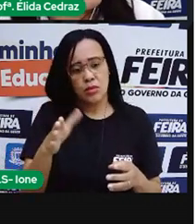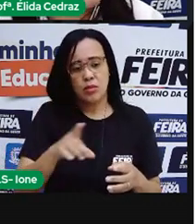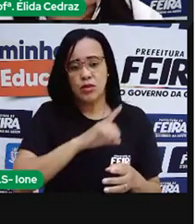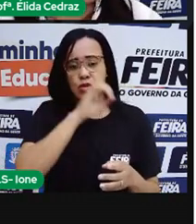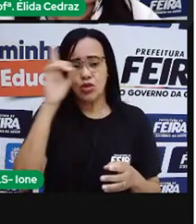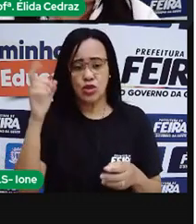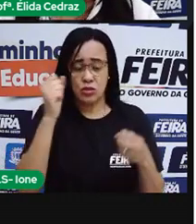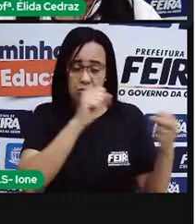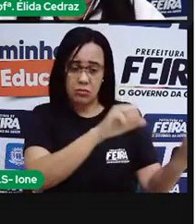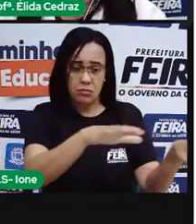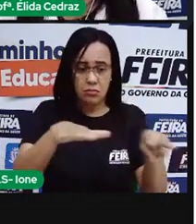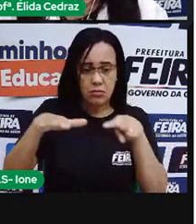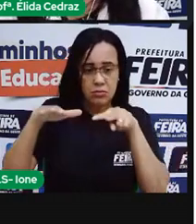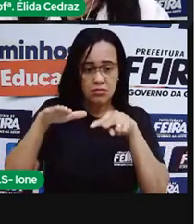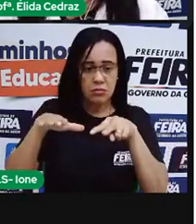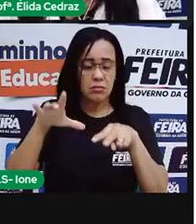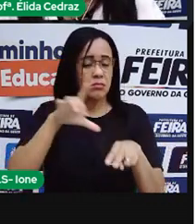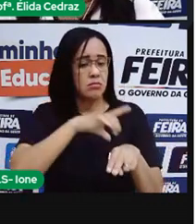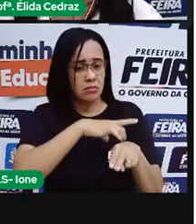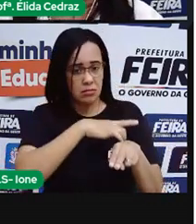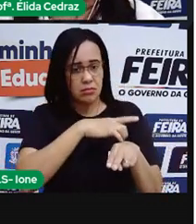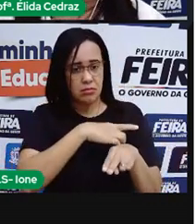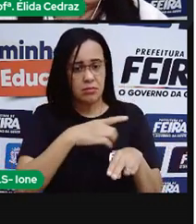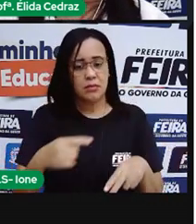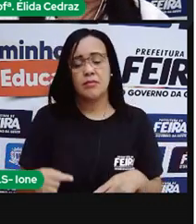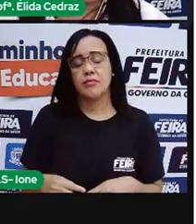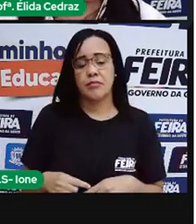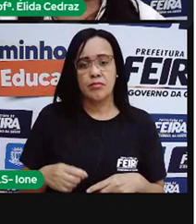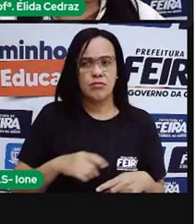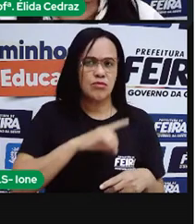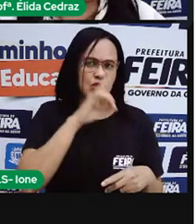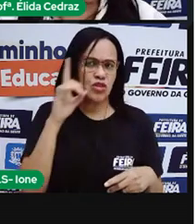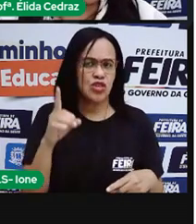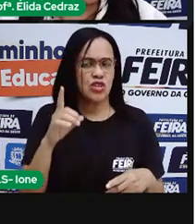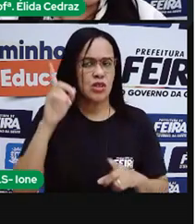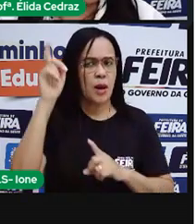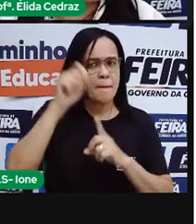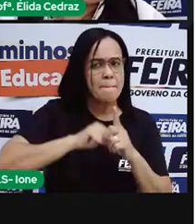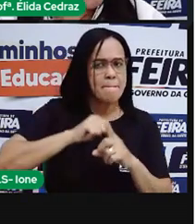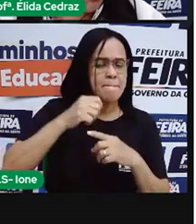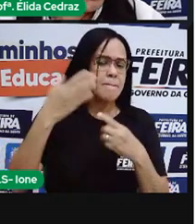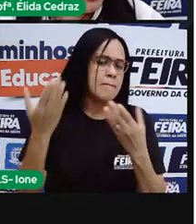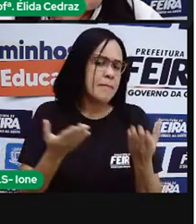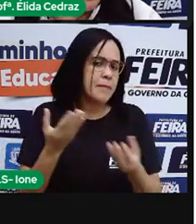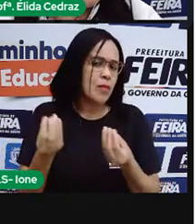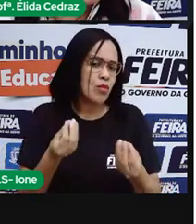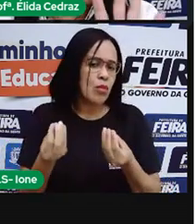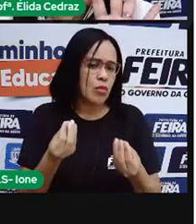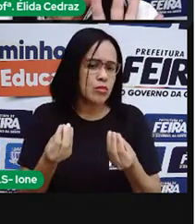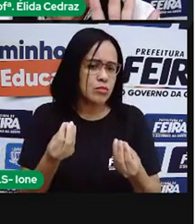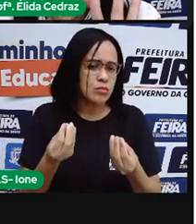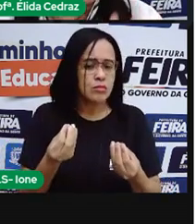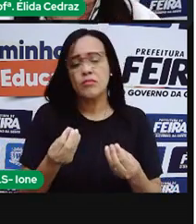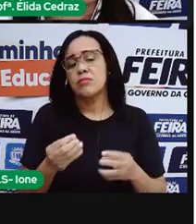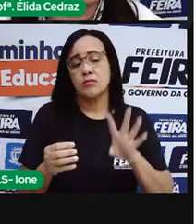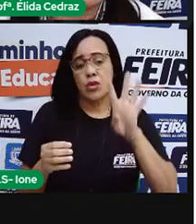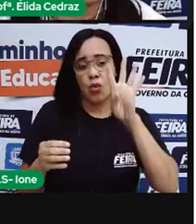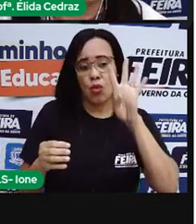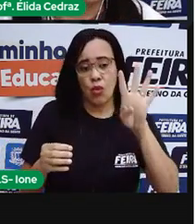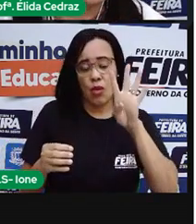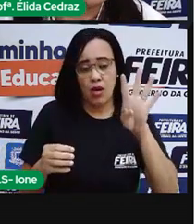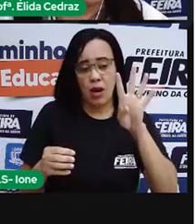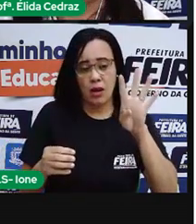semana. Dependendo de quantos dias tenha no mês, nós podemos contemplar de quatro